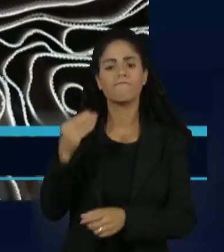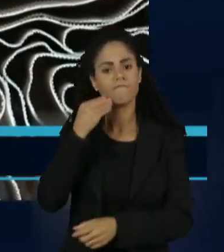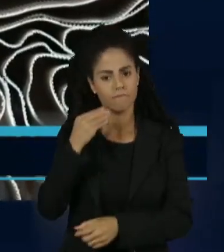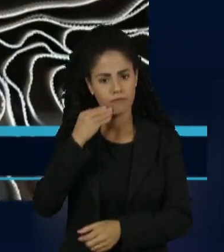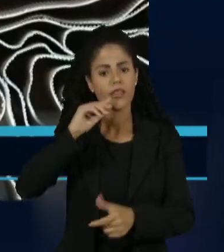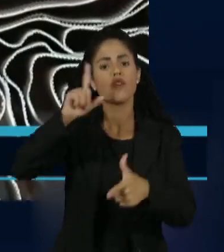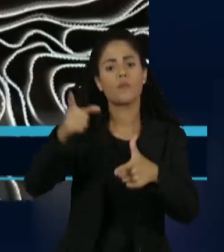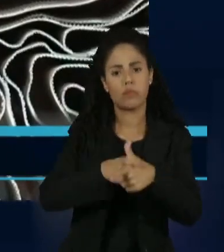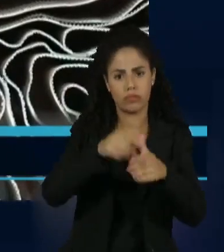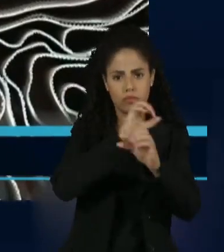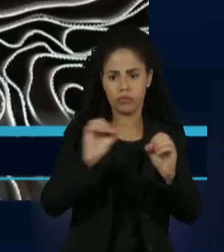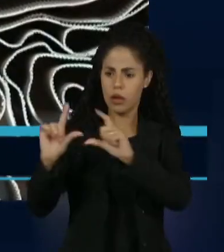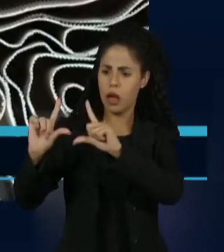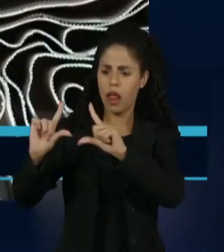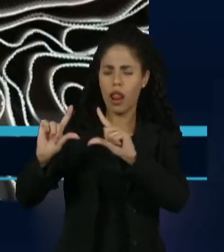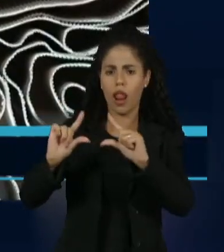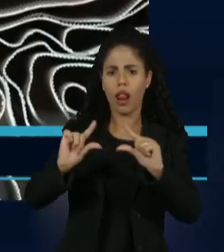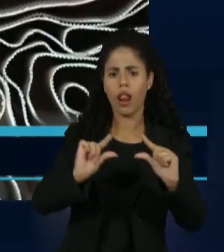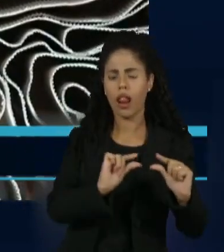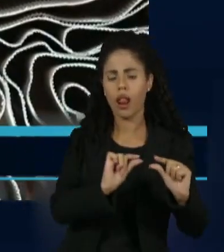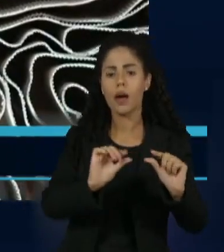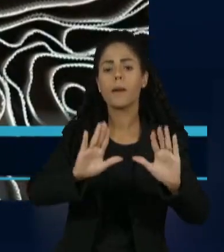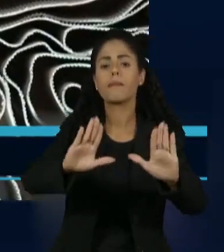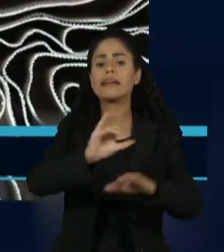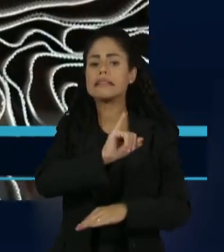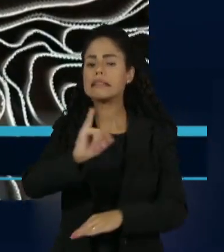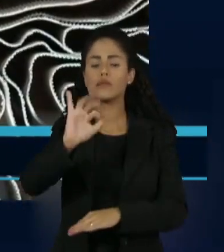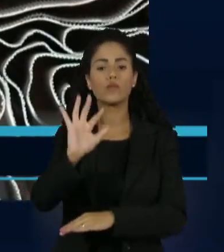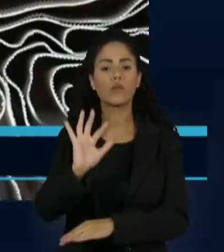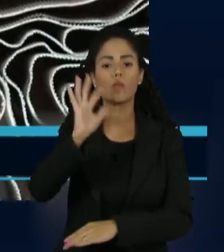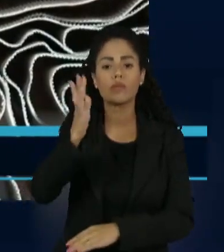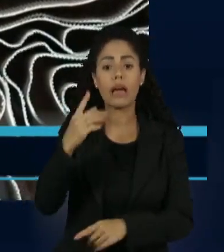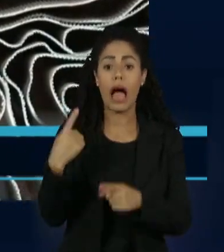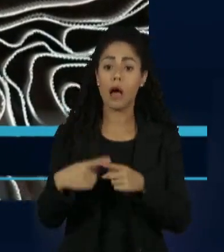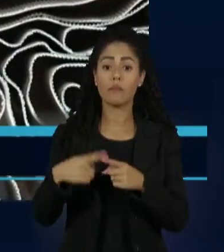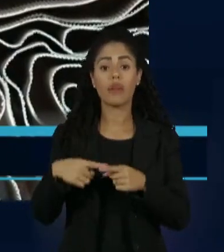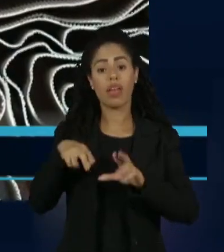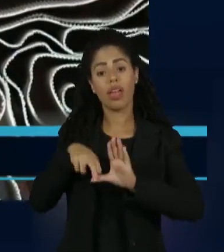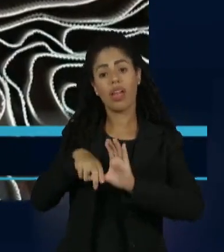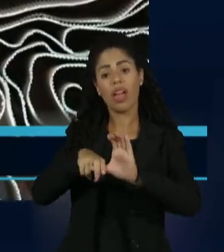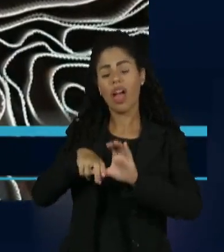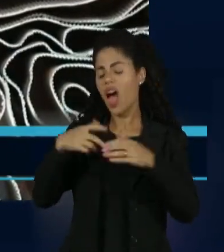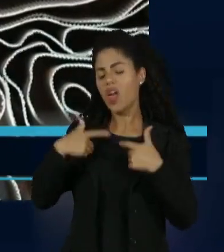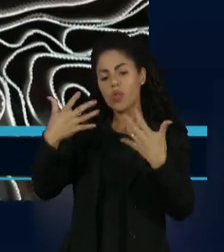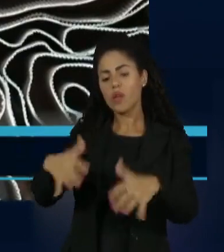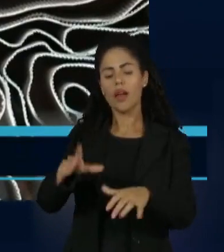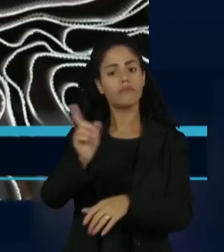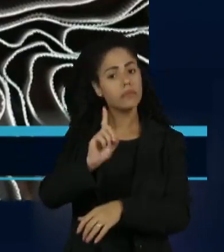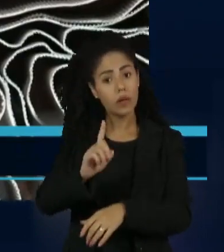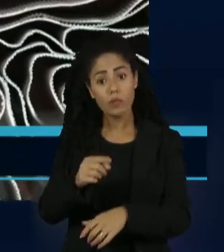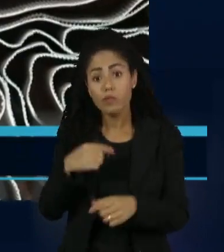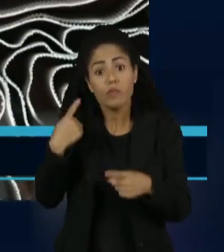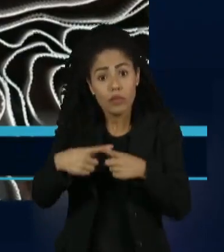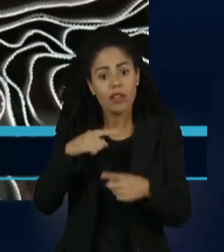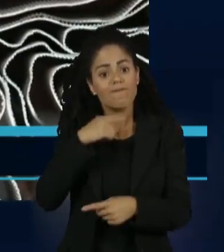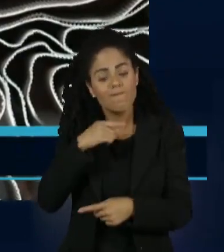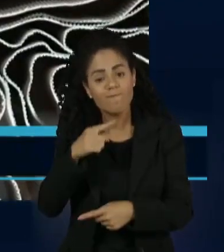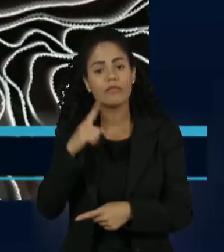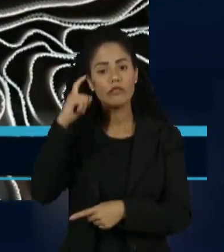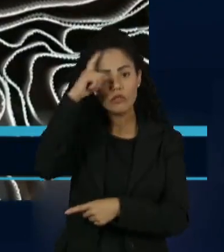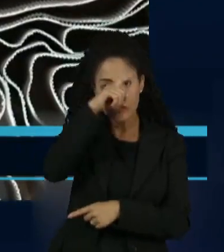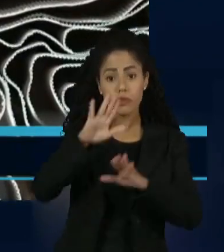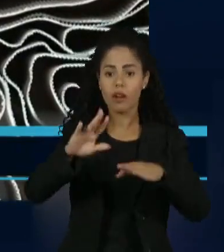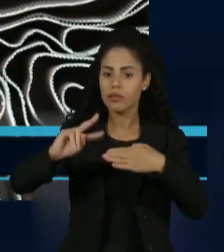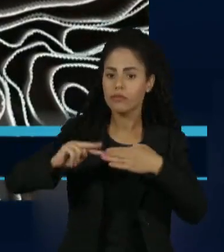atingir. Se não atingir, não é porque não quer, é porque não conseguiu mesmo. E se não conseguir mesmo, tem as